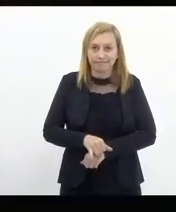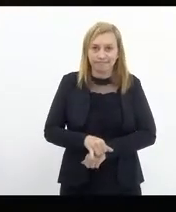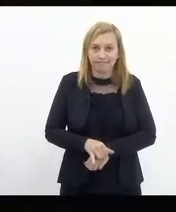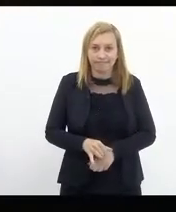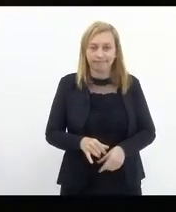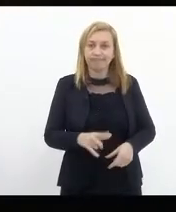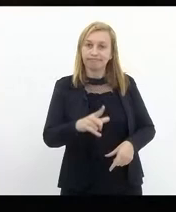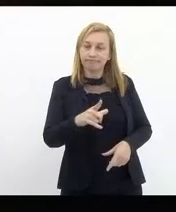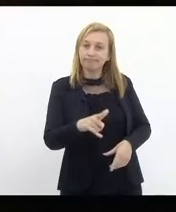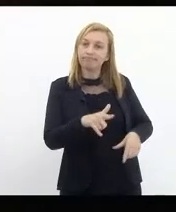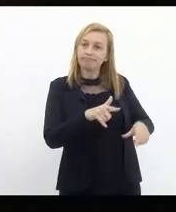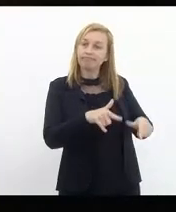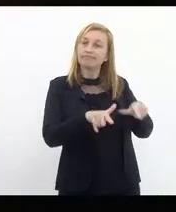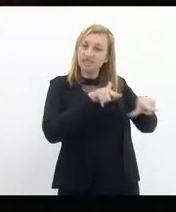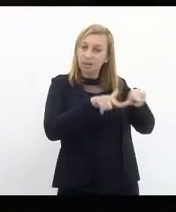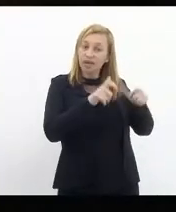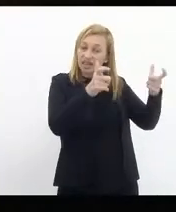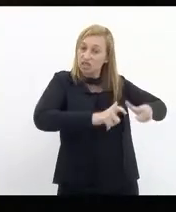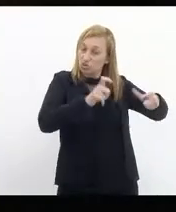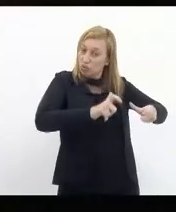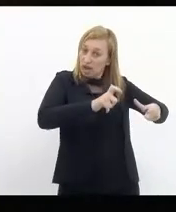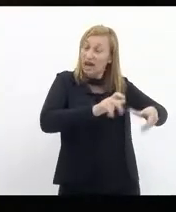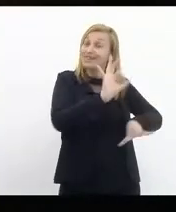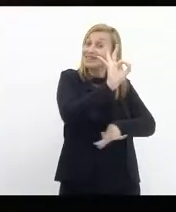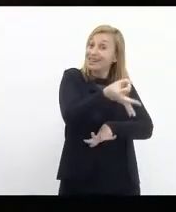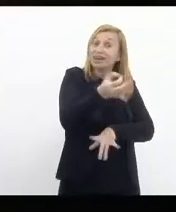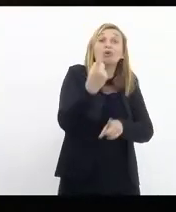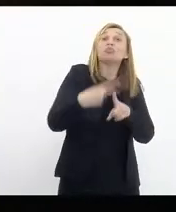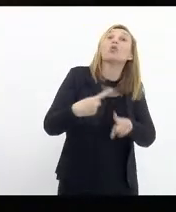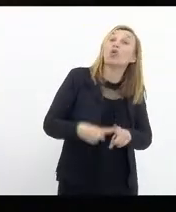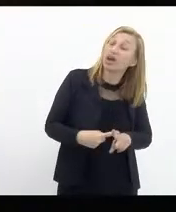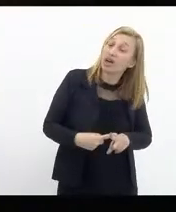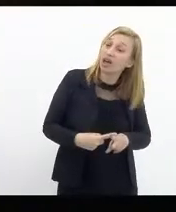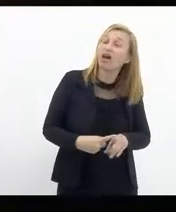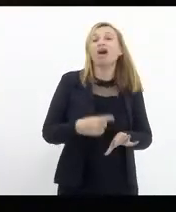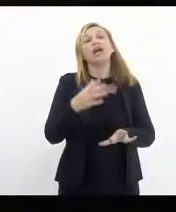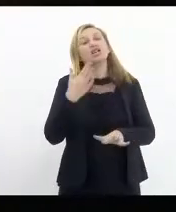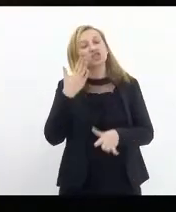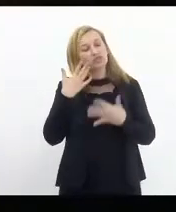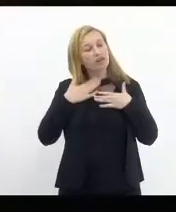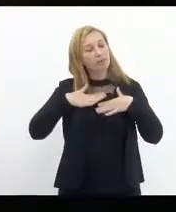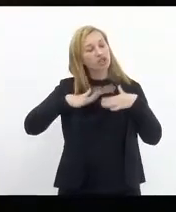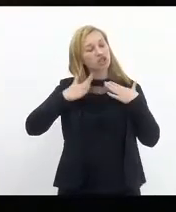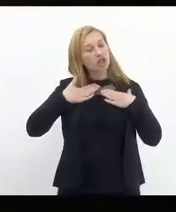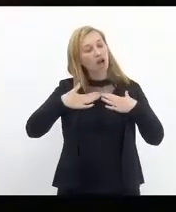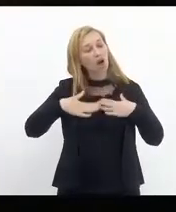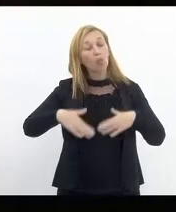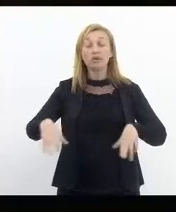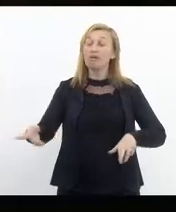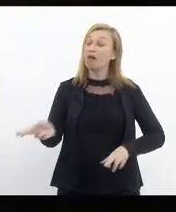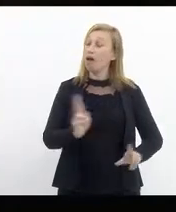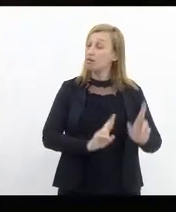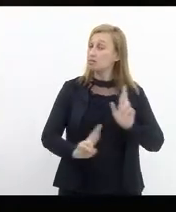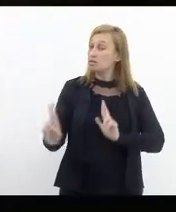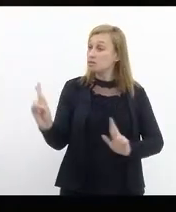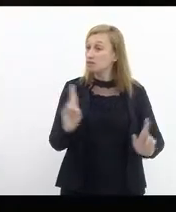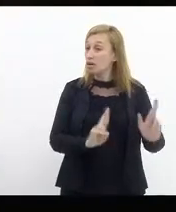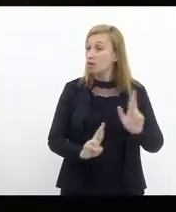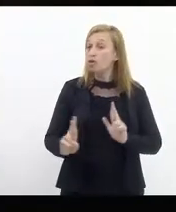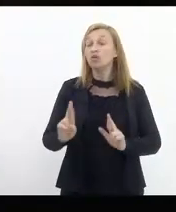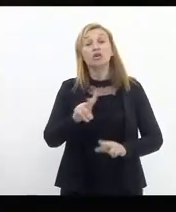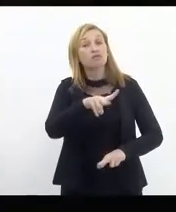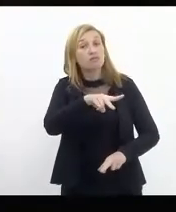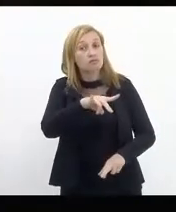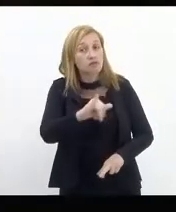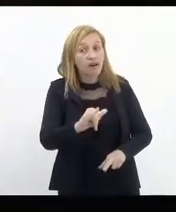essa função exatamente porque aí a gente fica tranquilo em relação àquilo que vai ser